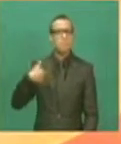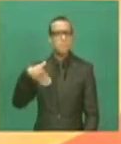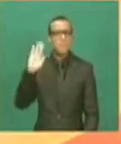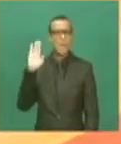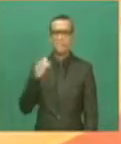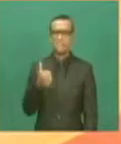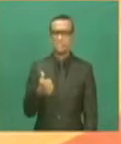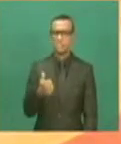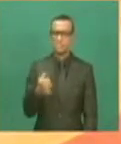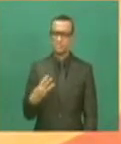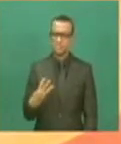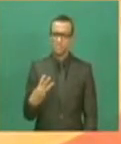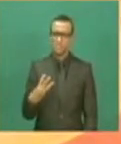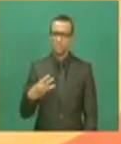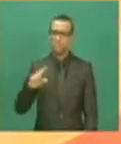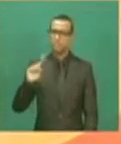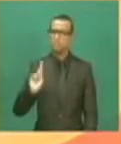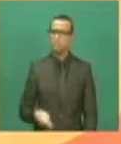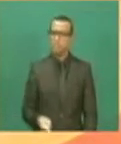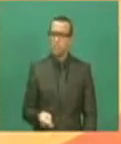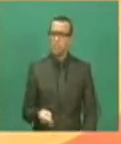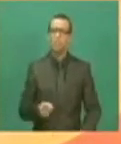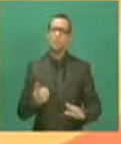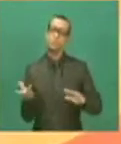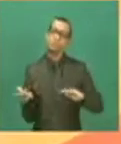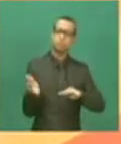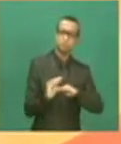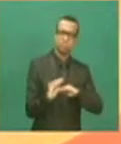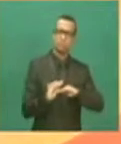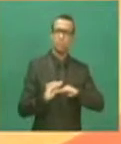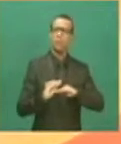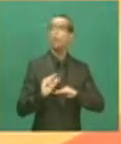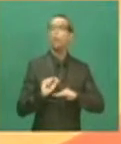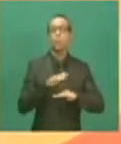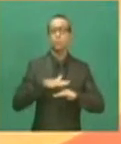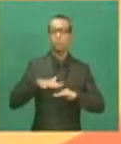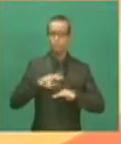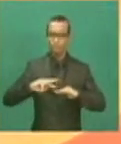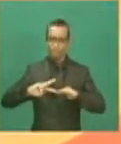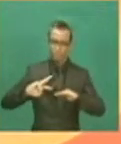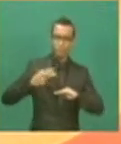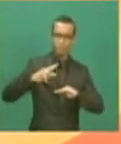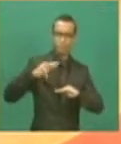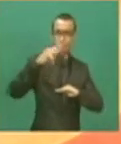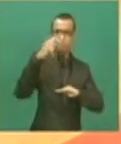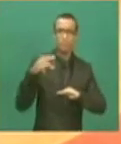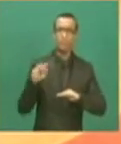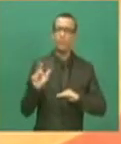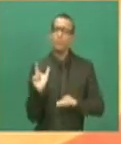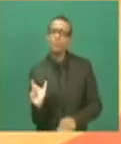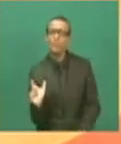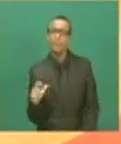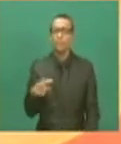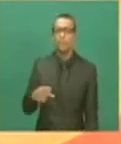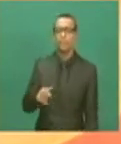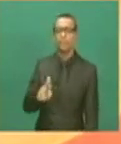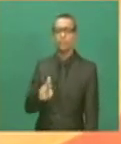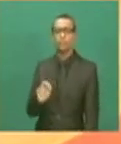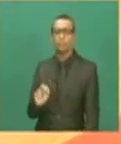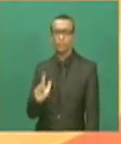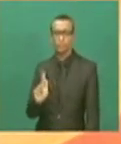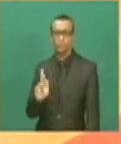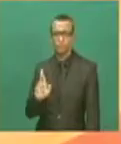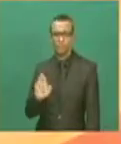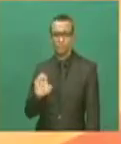professores na situação de progressão. Ou seja, deputados, tenho, passar de categoria de